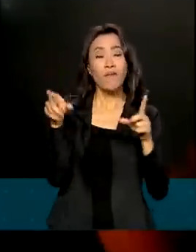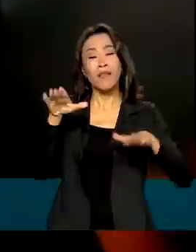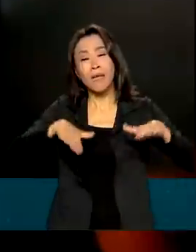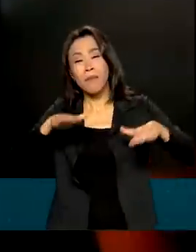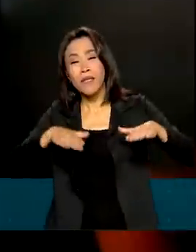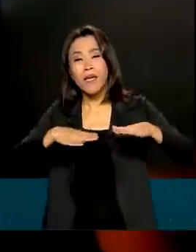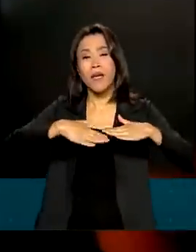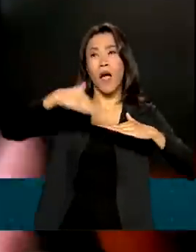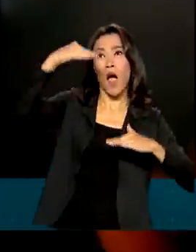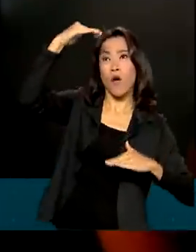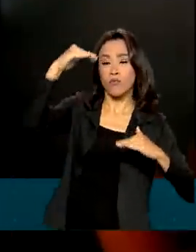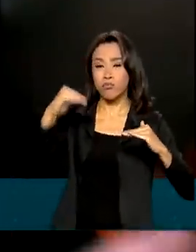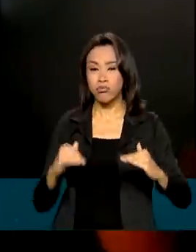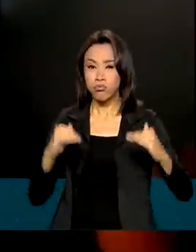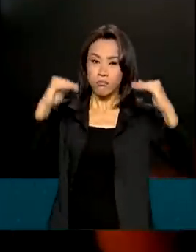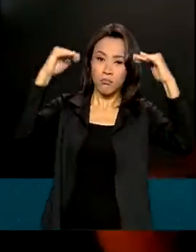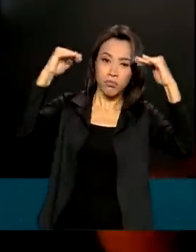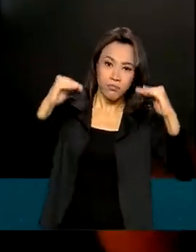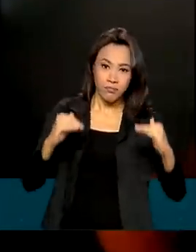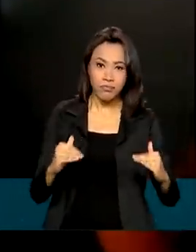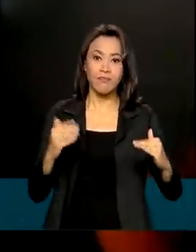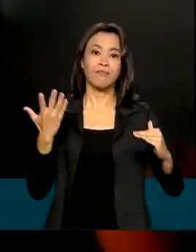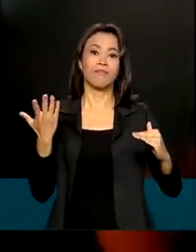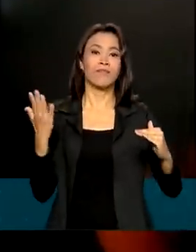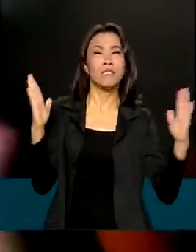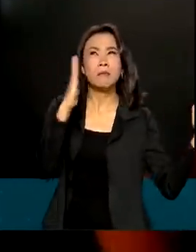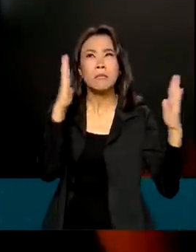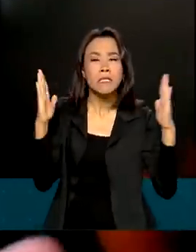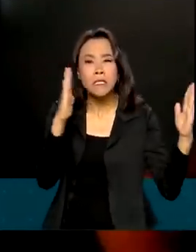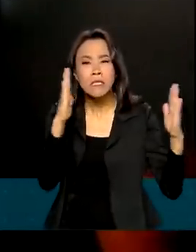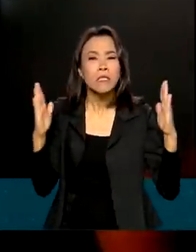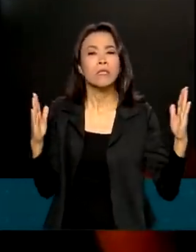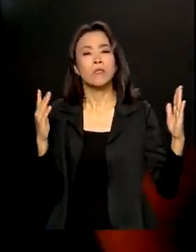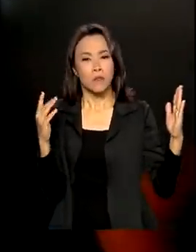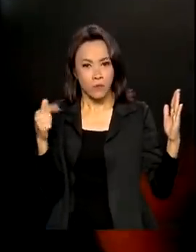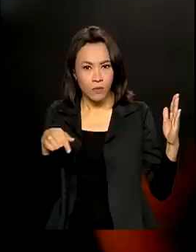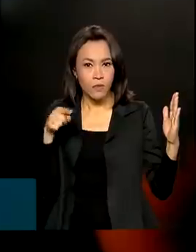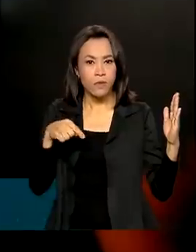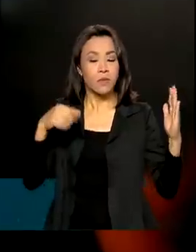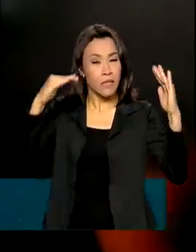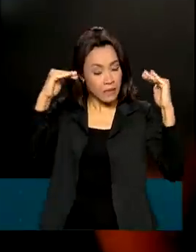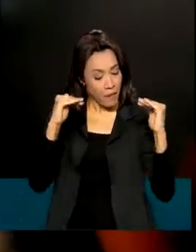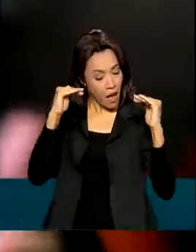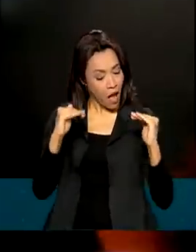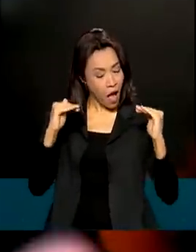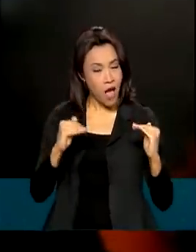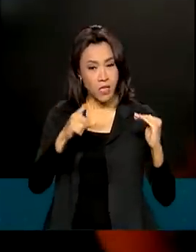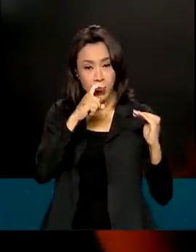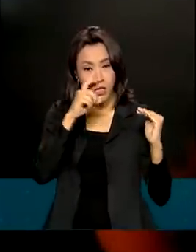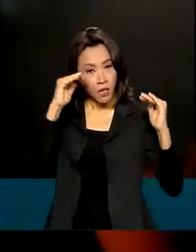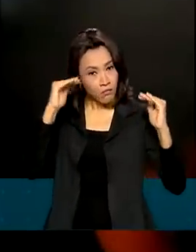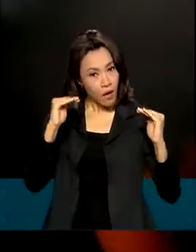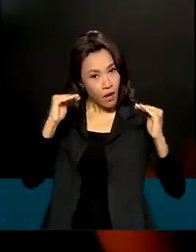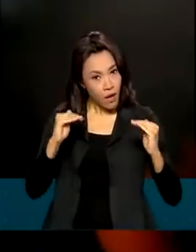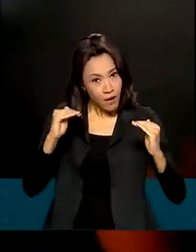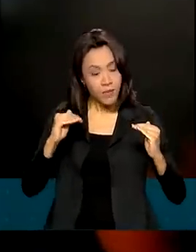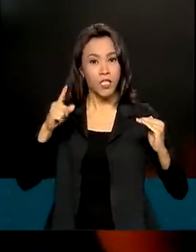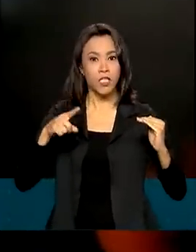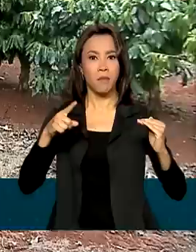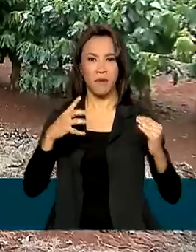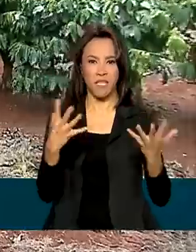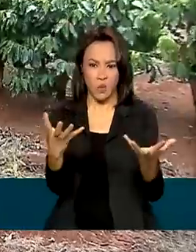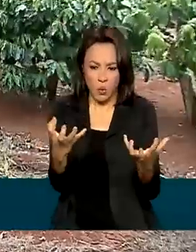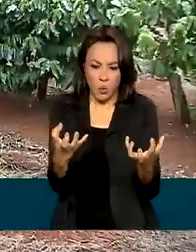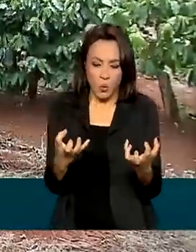altitude, não responde muito a fotoperíodo. Ele tolera bem baixas temperaturas e é relativamente resistente à